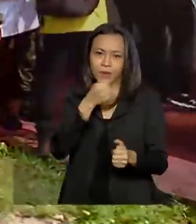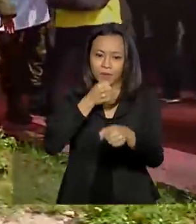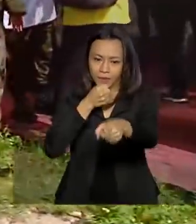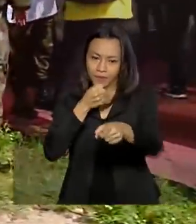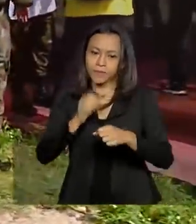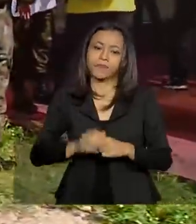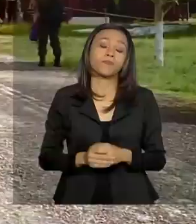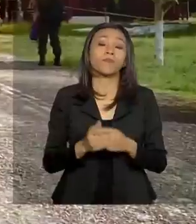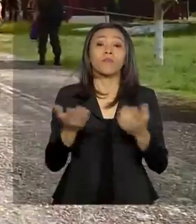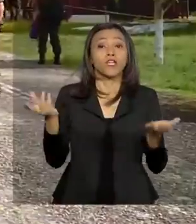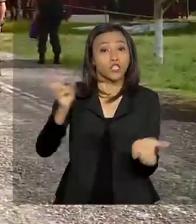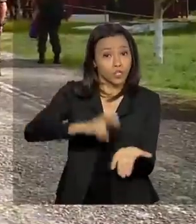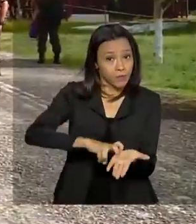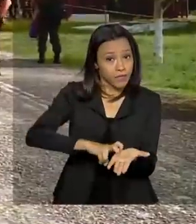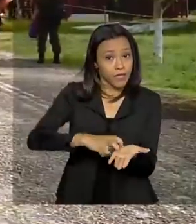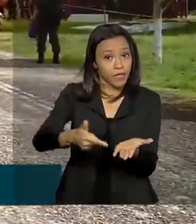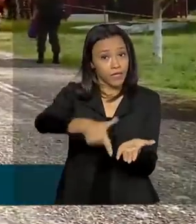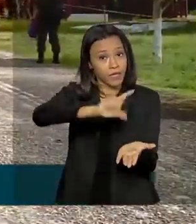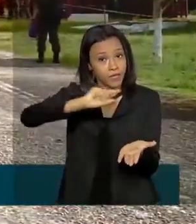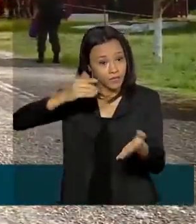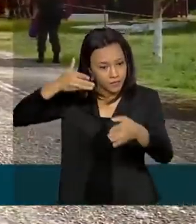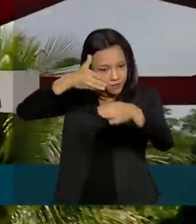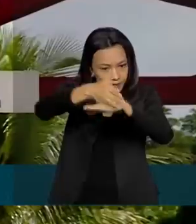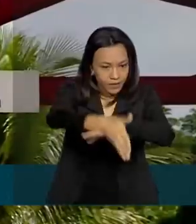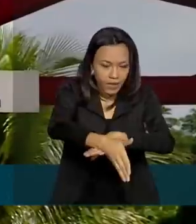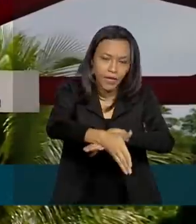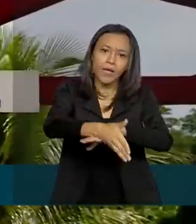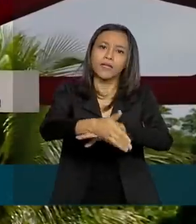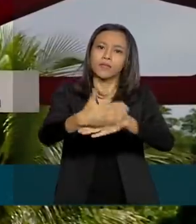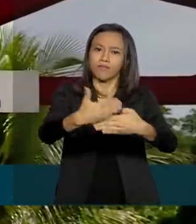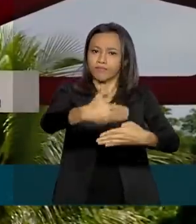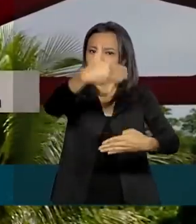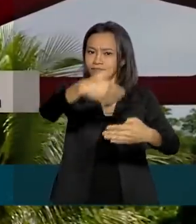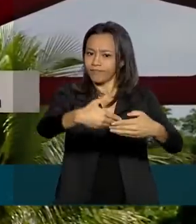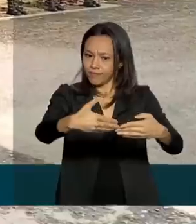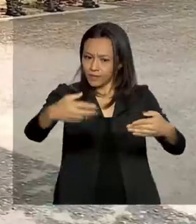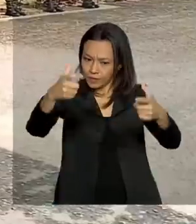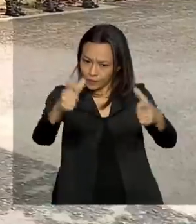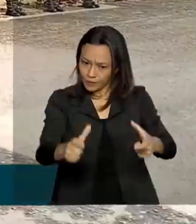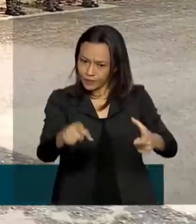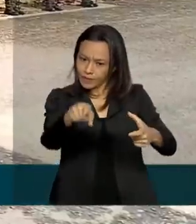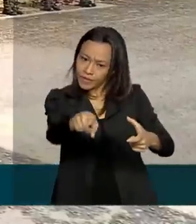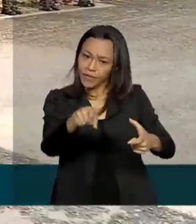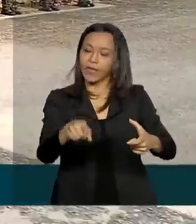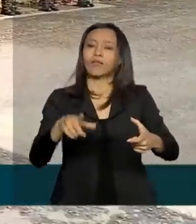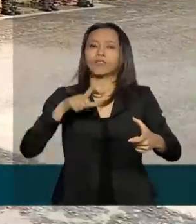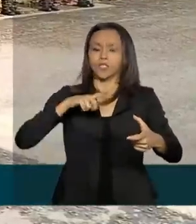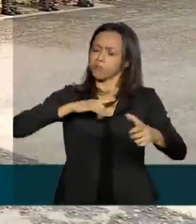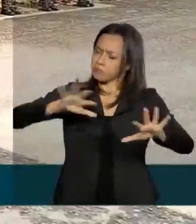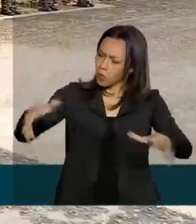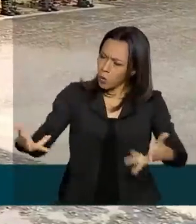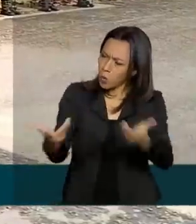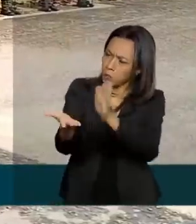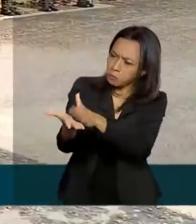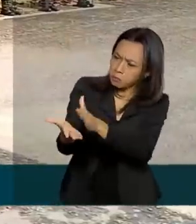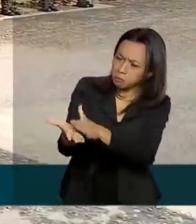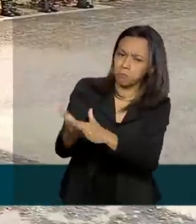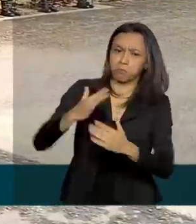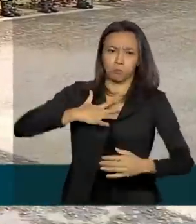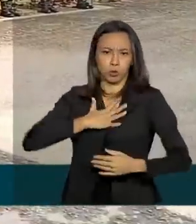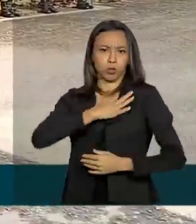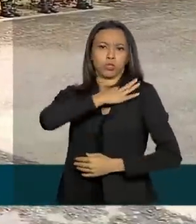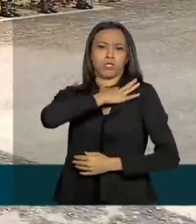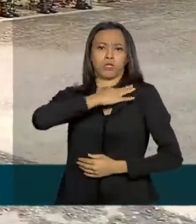Início da manhã, antes da entrada no Pelotão Especial de Fronteira, em Maturacá, a Guarda de Honra recebe o general que